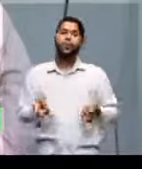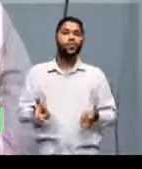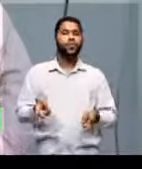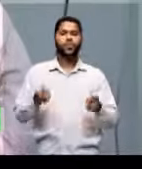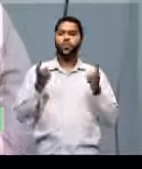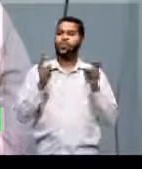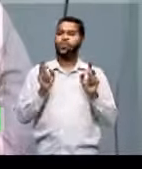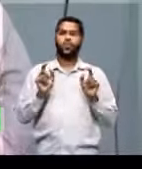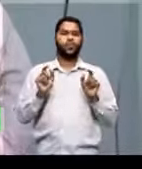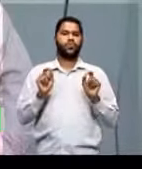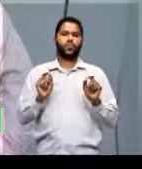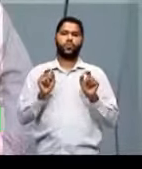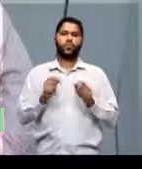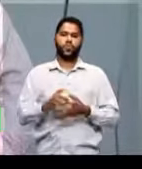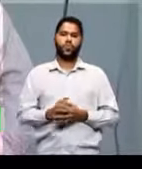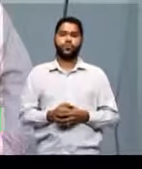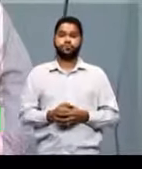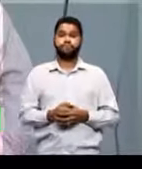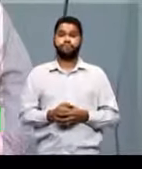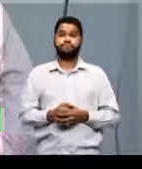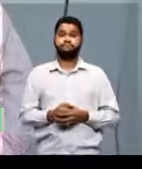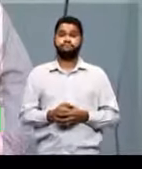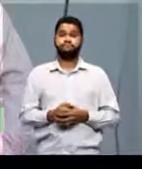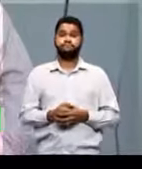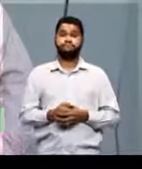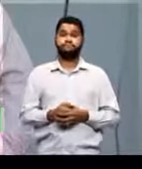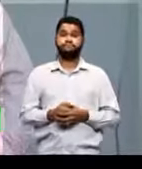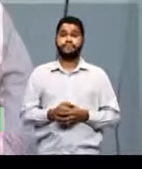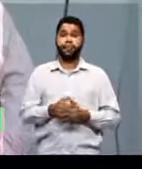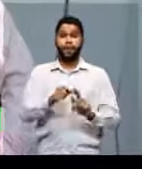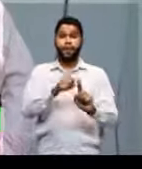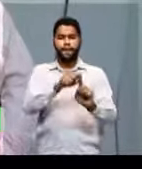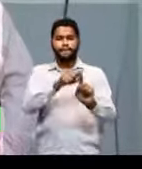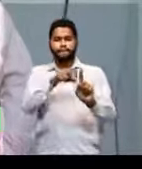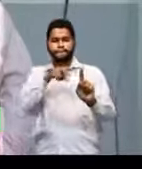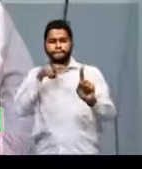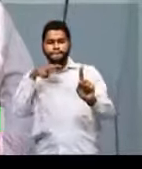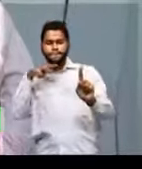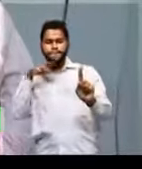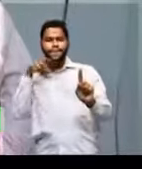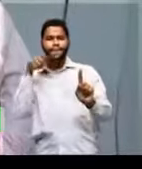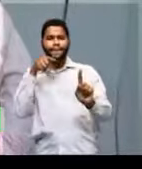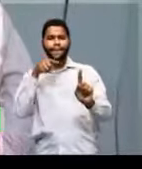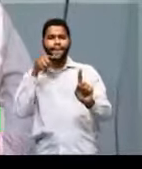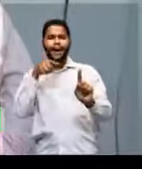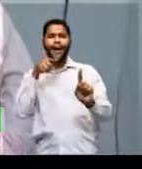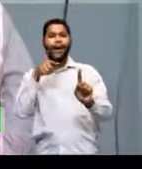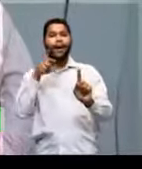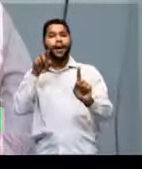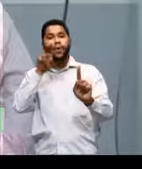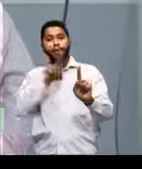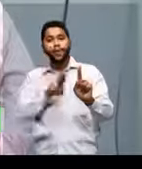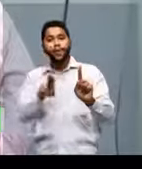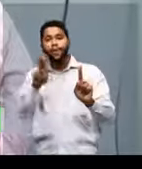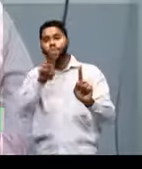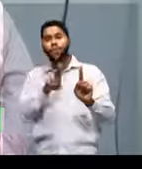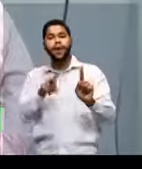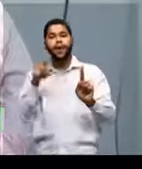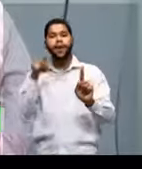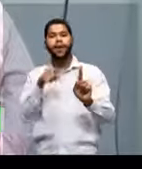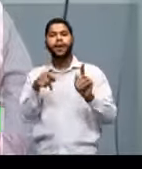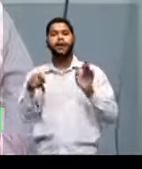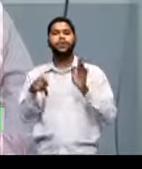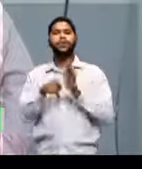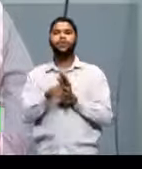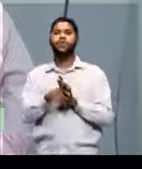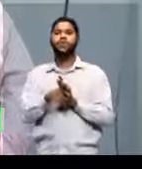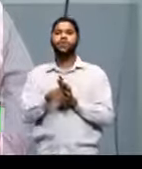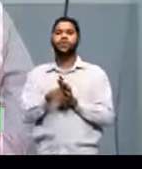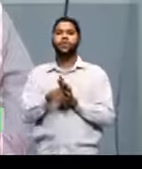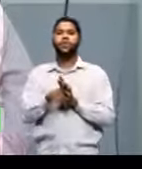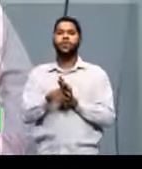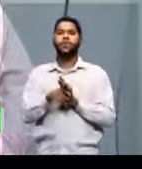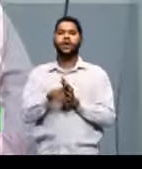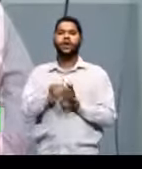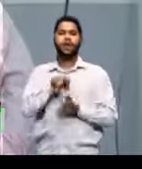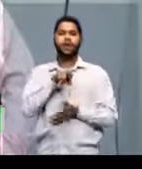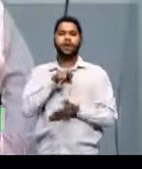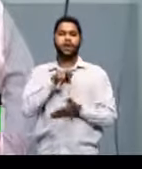que um dos objetos que poderia ser comercializado é esse objeto não